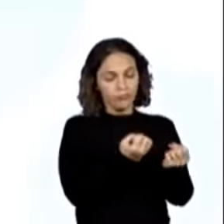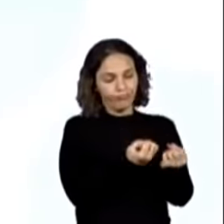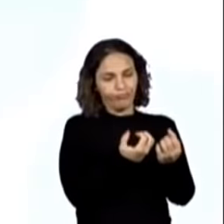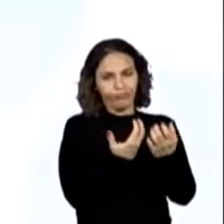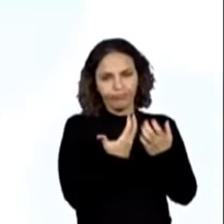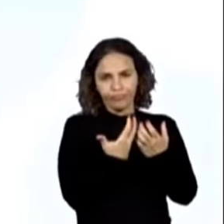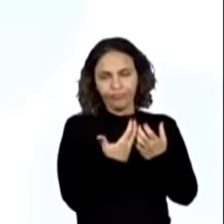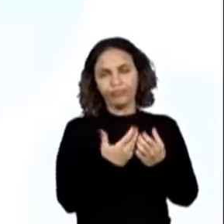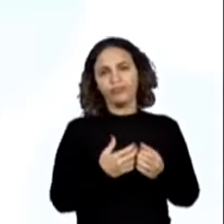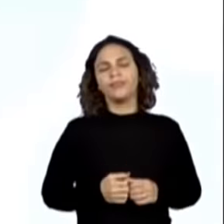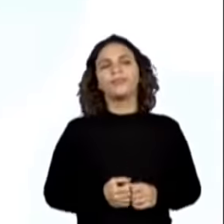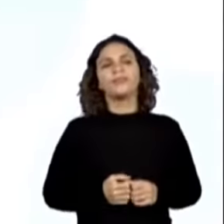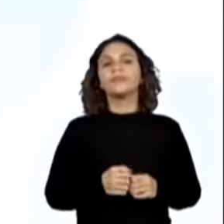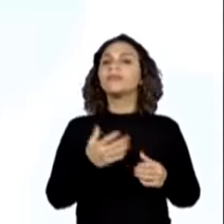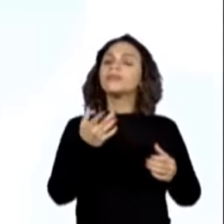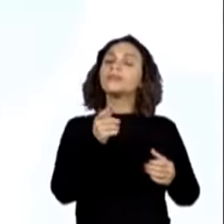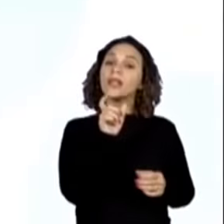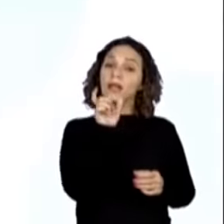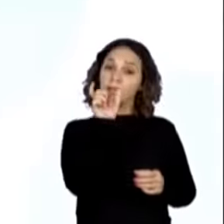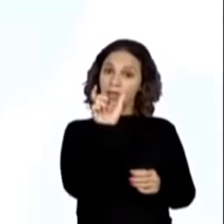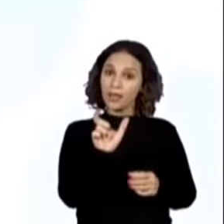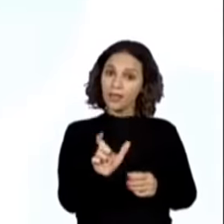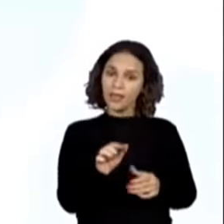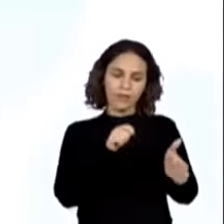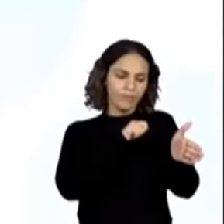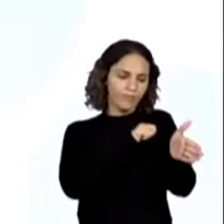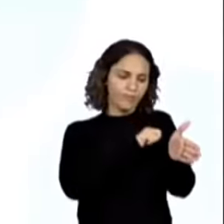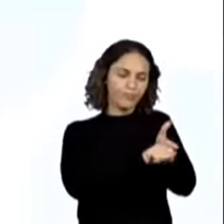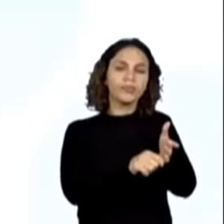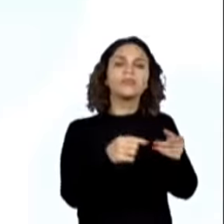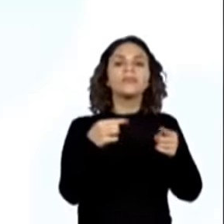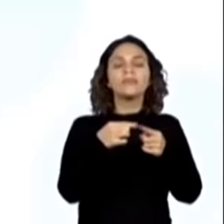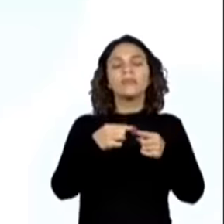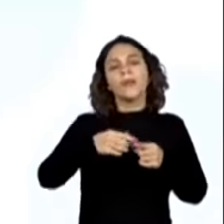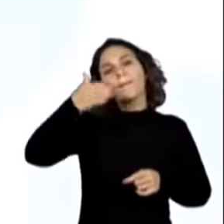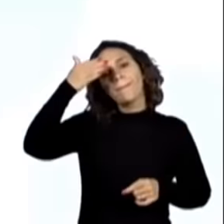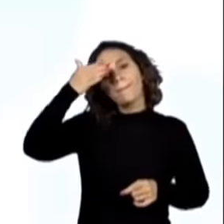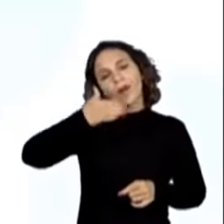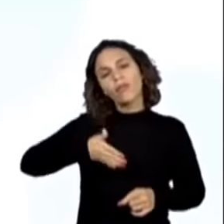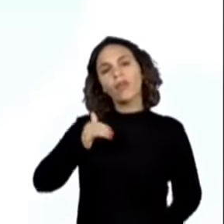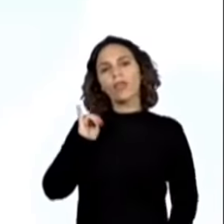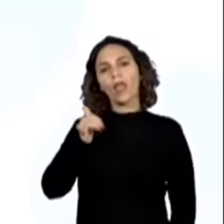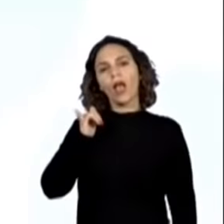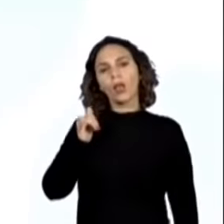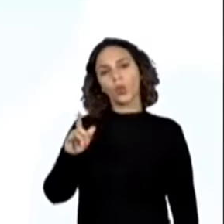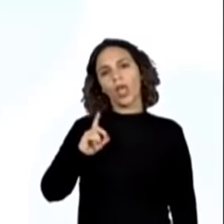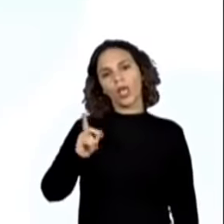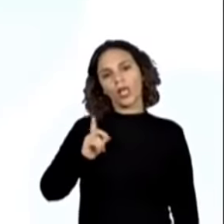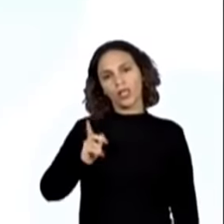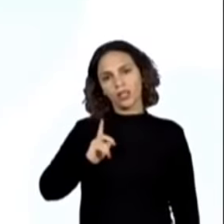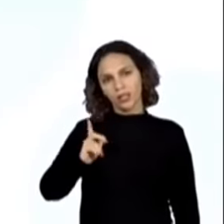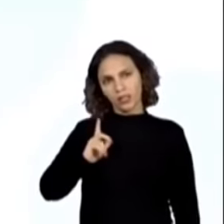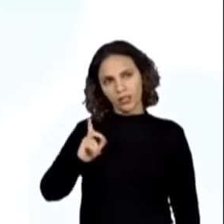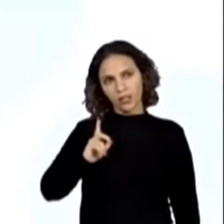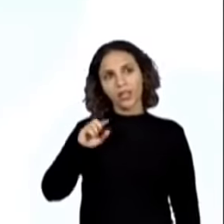-texto, sublinhos trechos que comprovam a presença do narrador